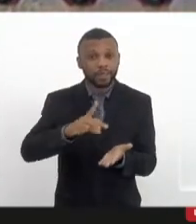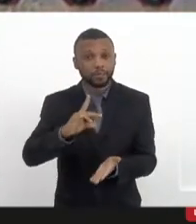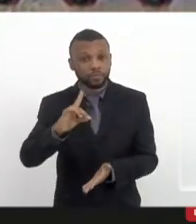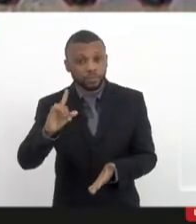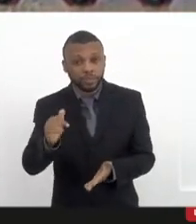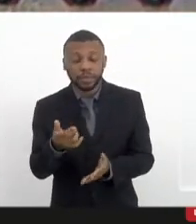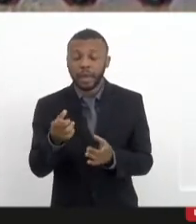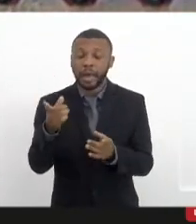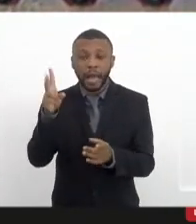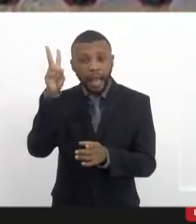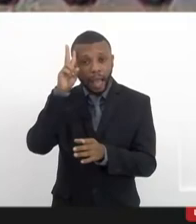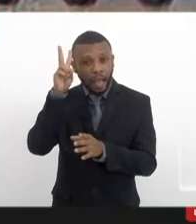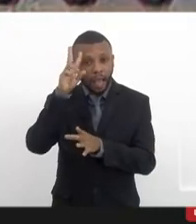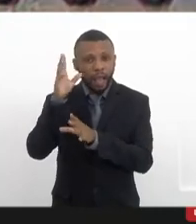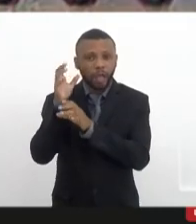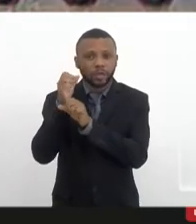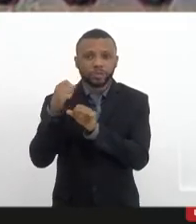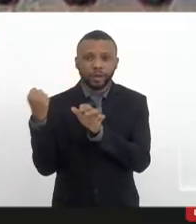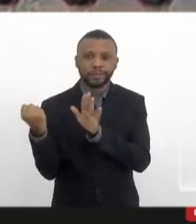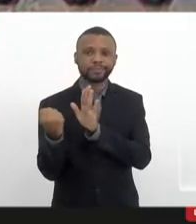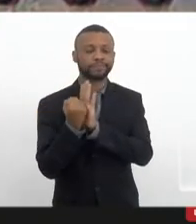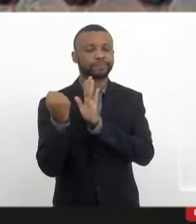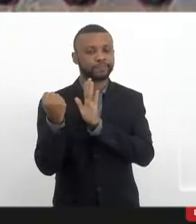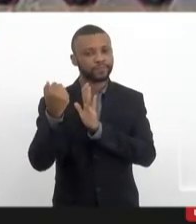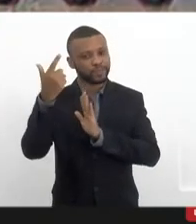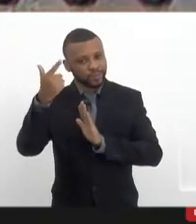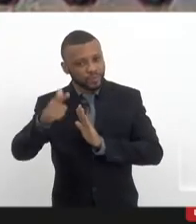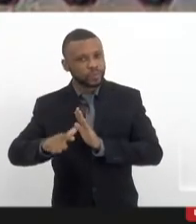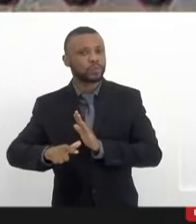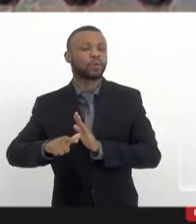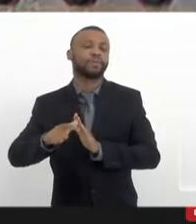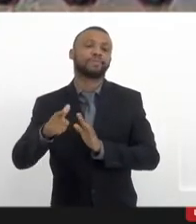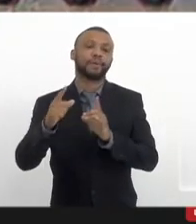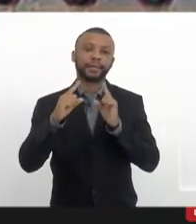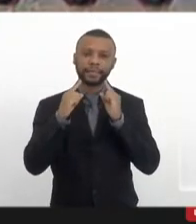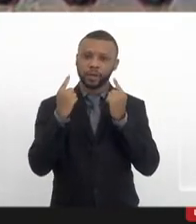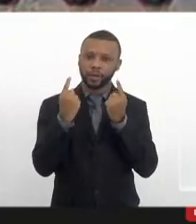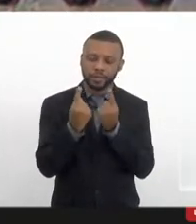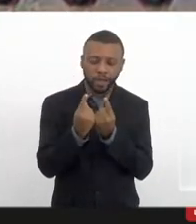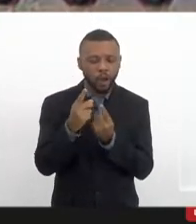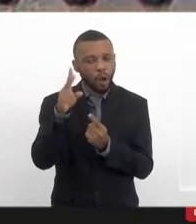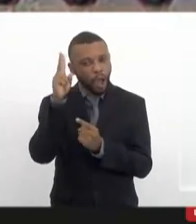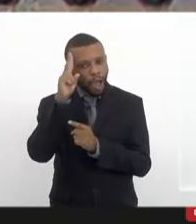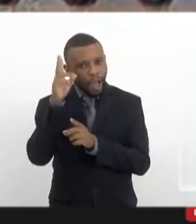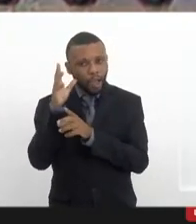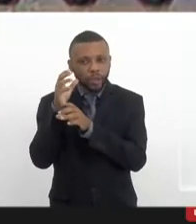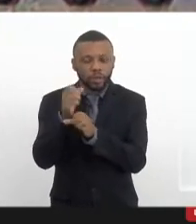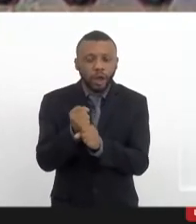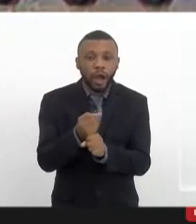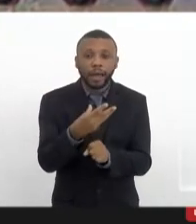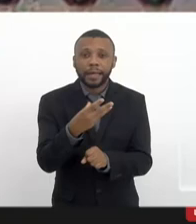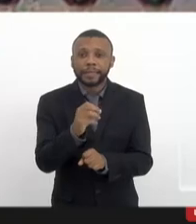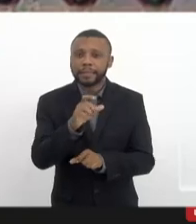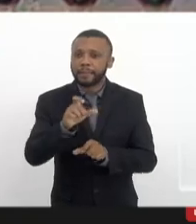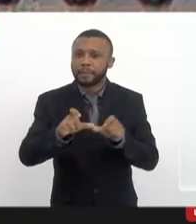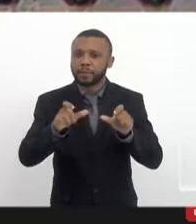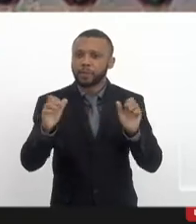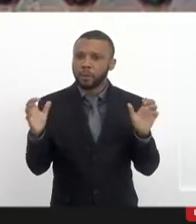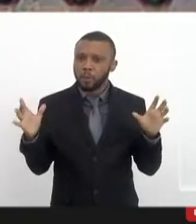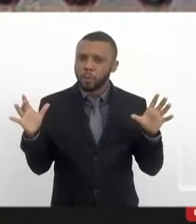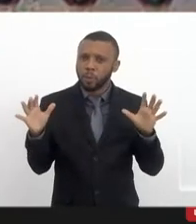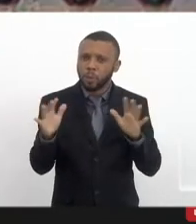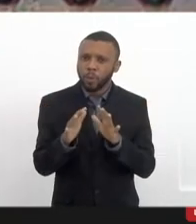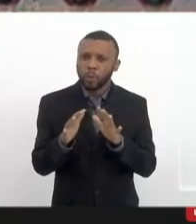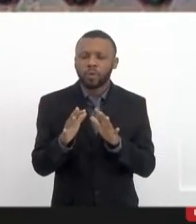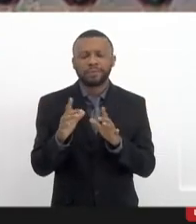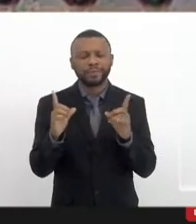para mim é histórica, mais uma vez, essa reunião é histórica, mais de 30 pessoas aqui, com todas